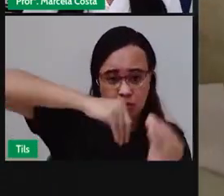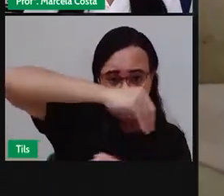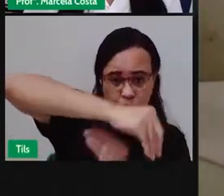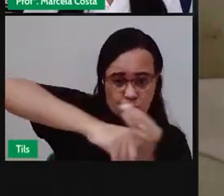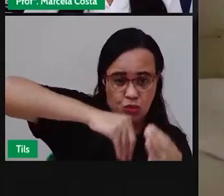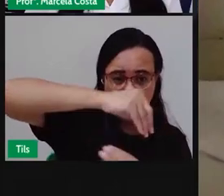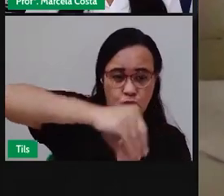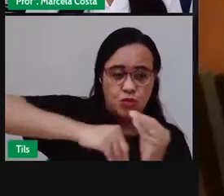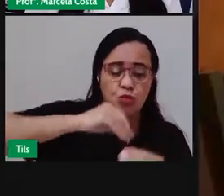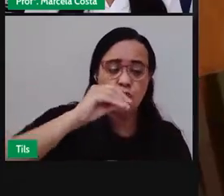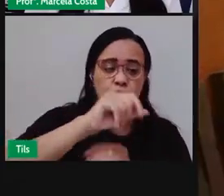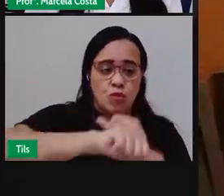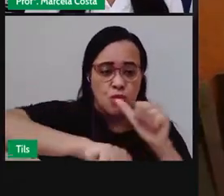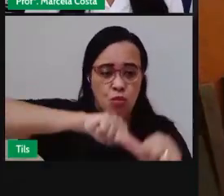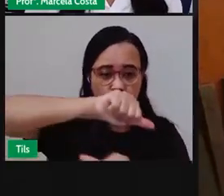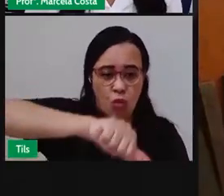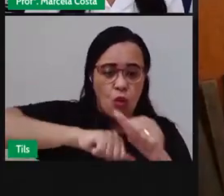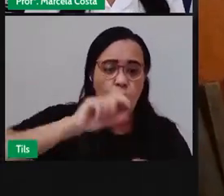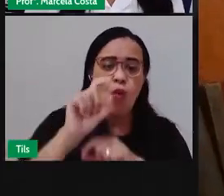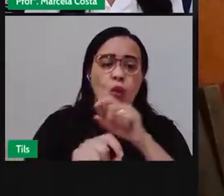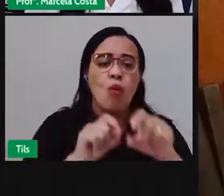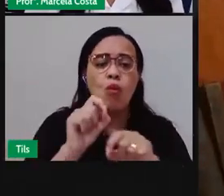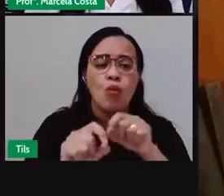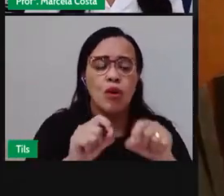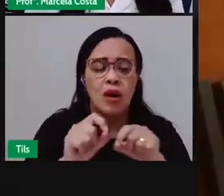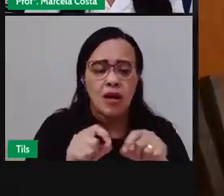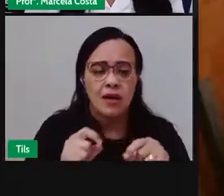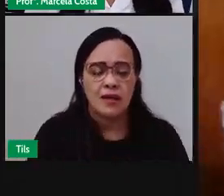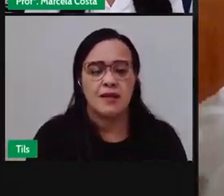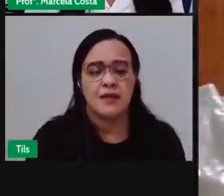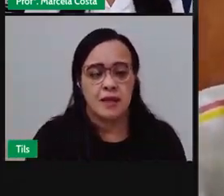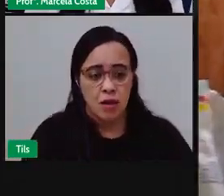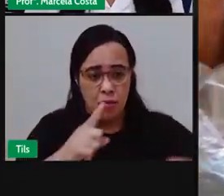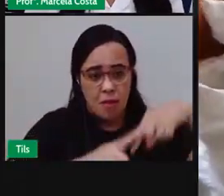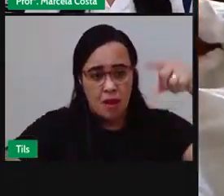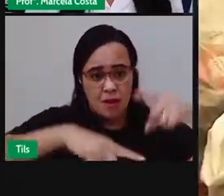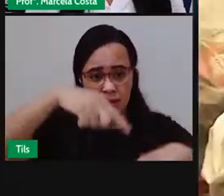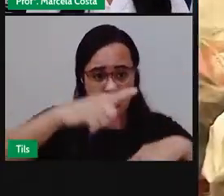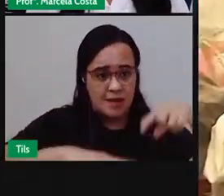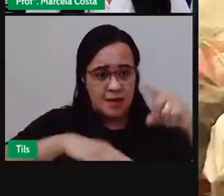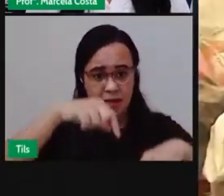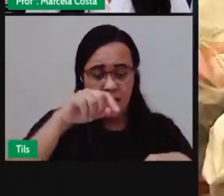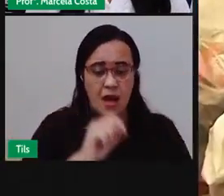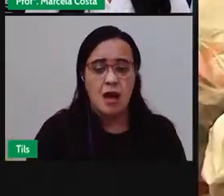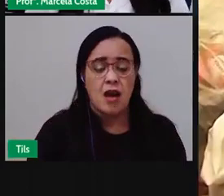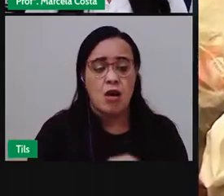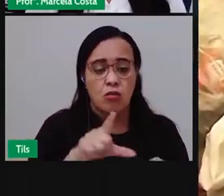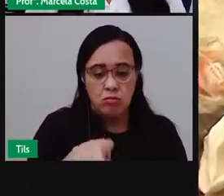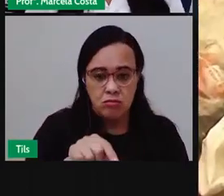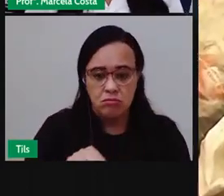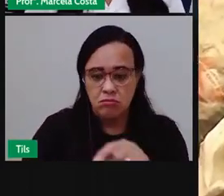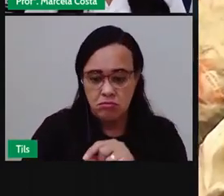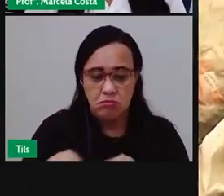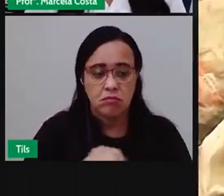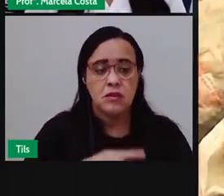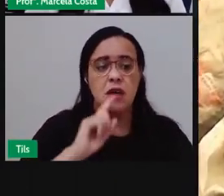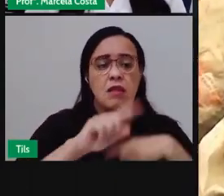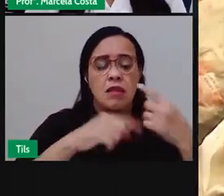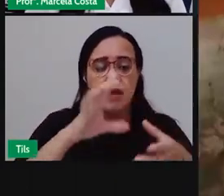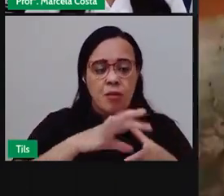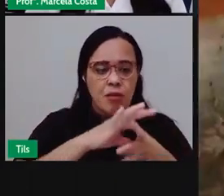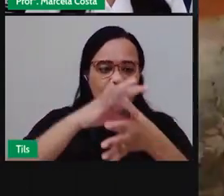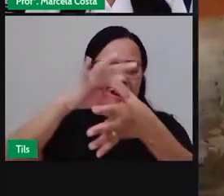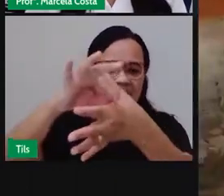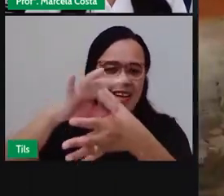renda para a Natália que faz a triagem e leva os materiais para a reciclagem feita numa cooperativa da região